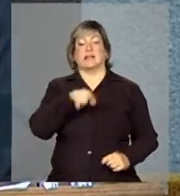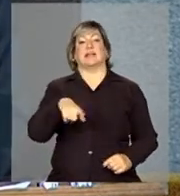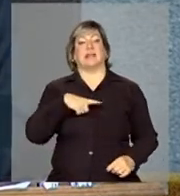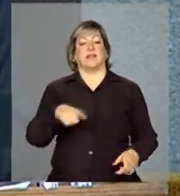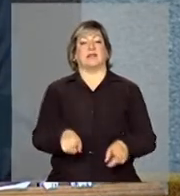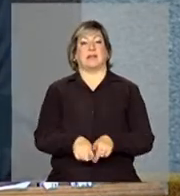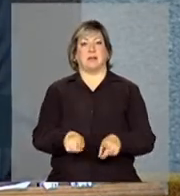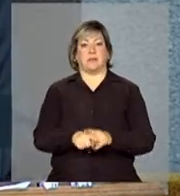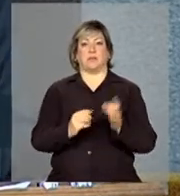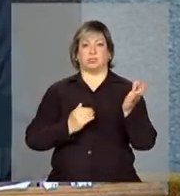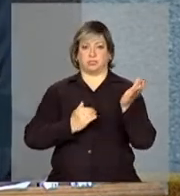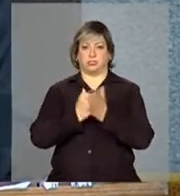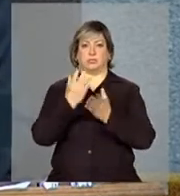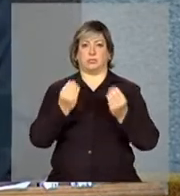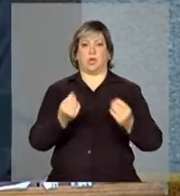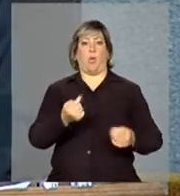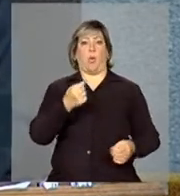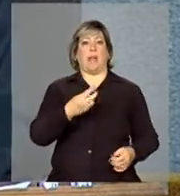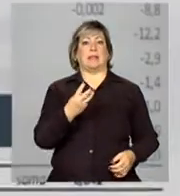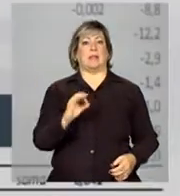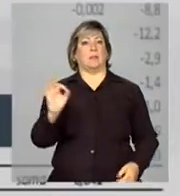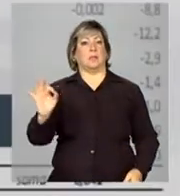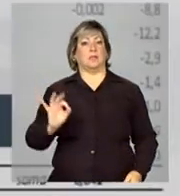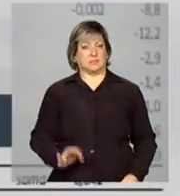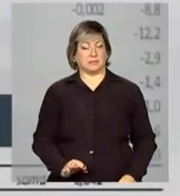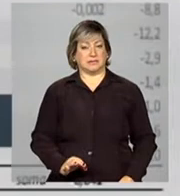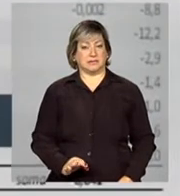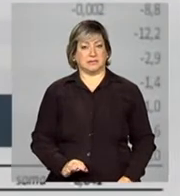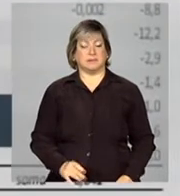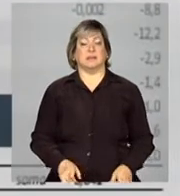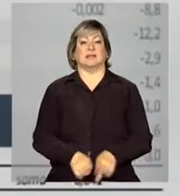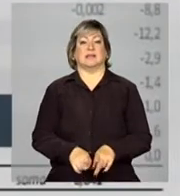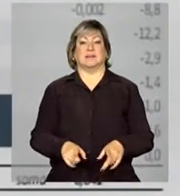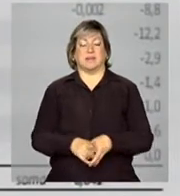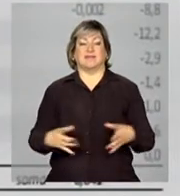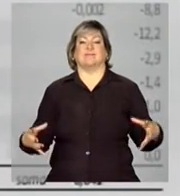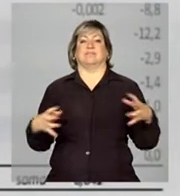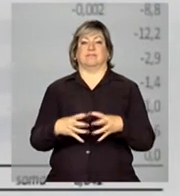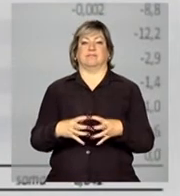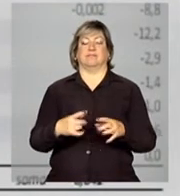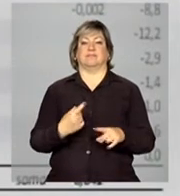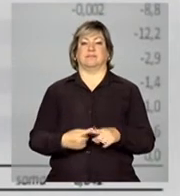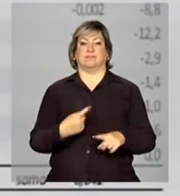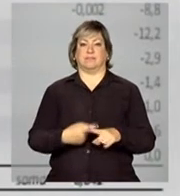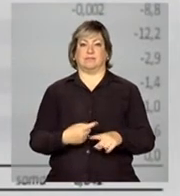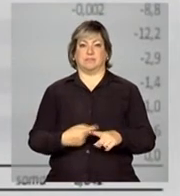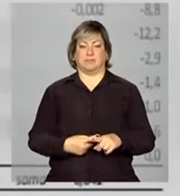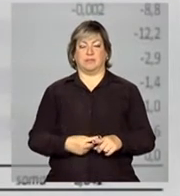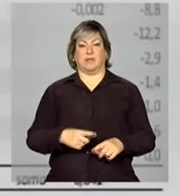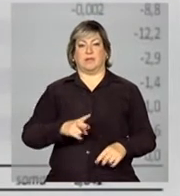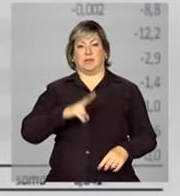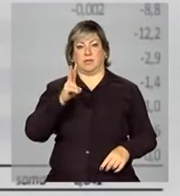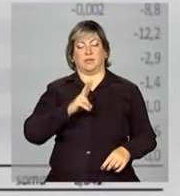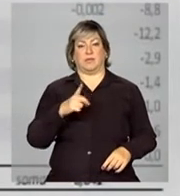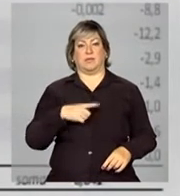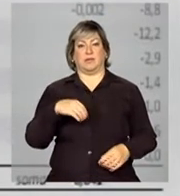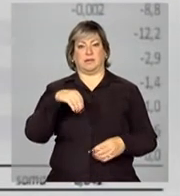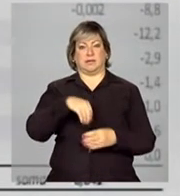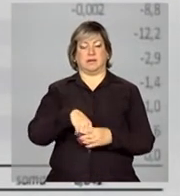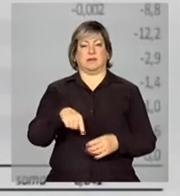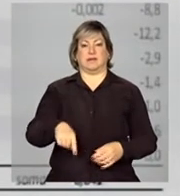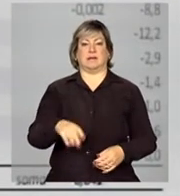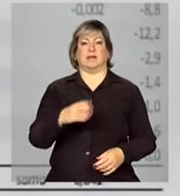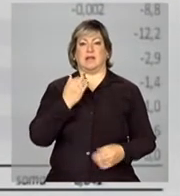também um crescimento elevado, de quase 30%, e tem um impacto grande porque tem um peso maior na cesta